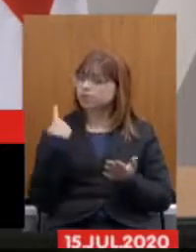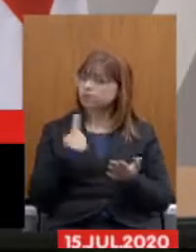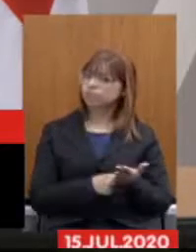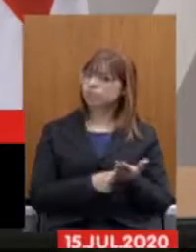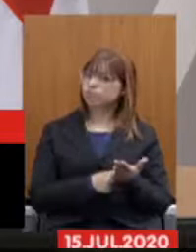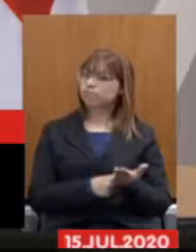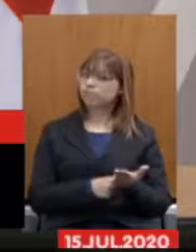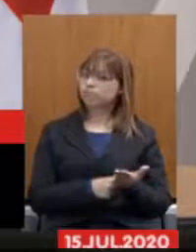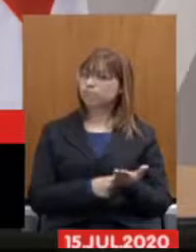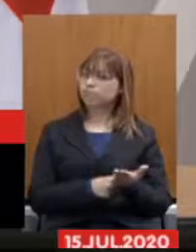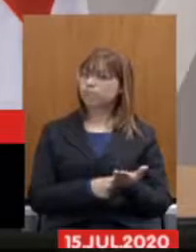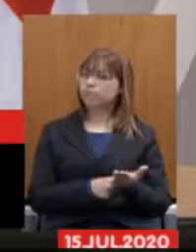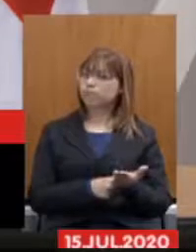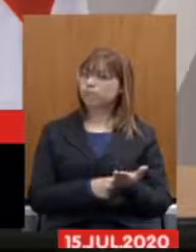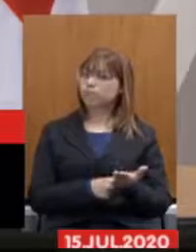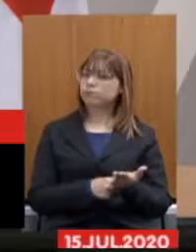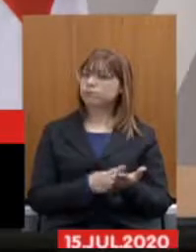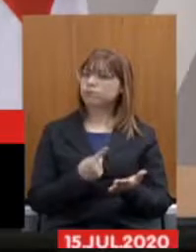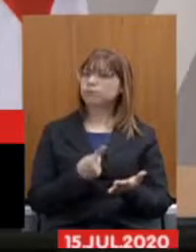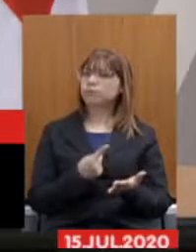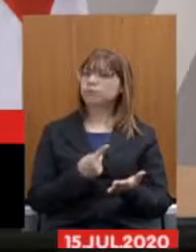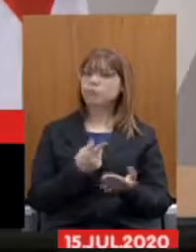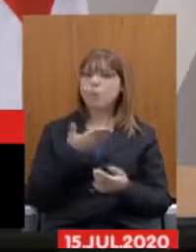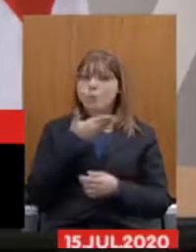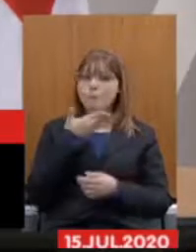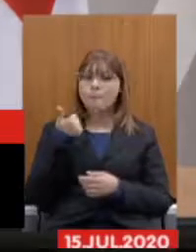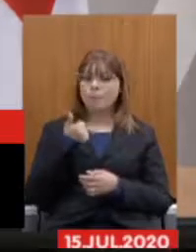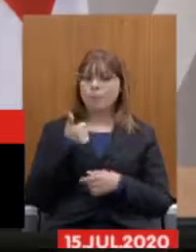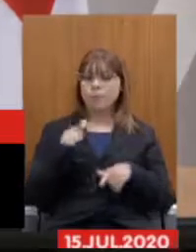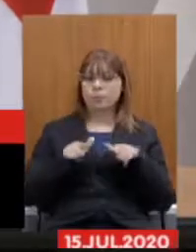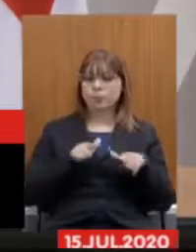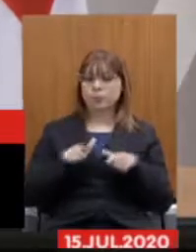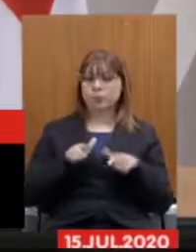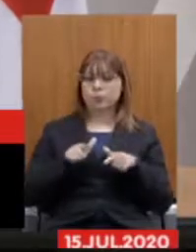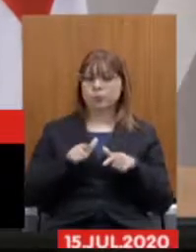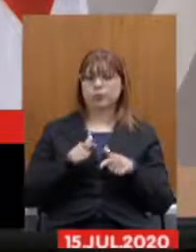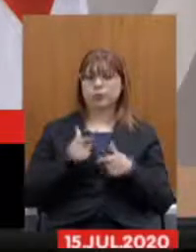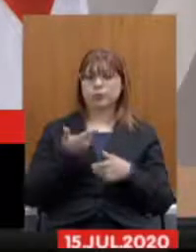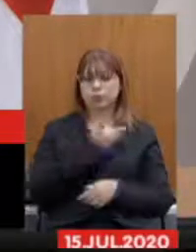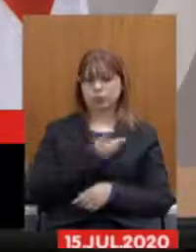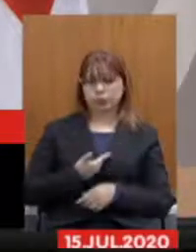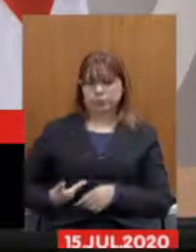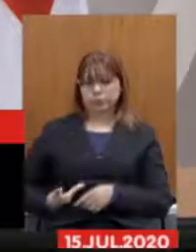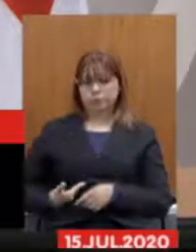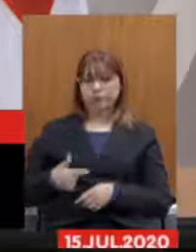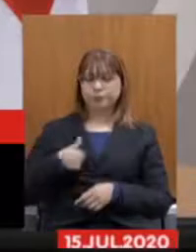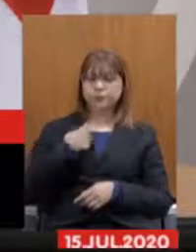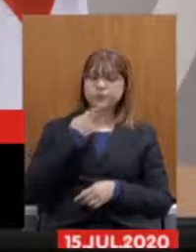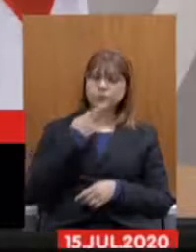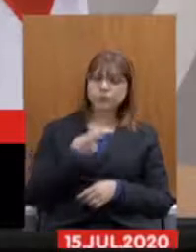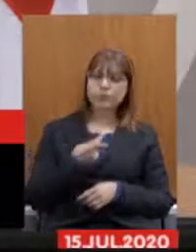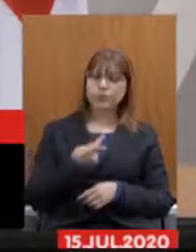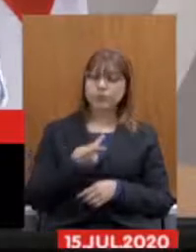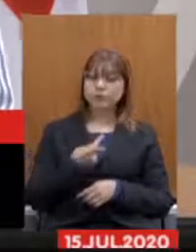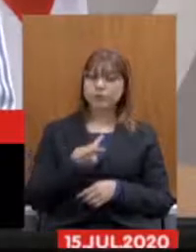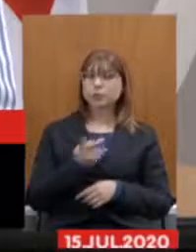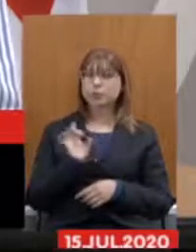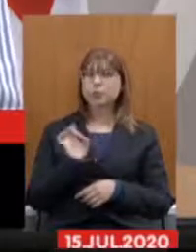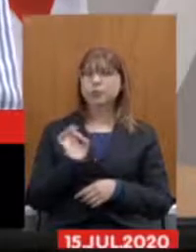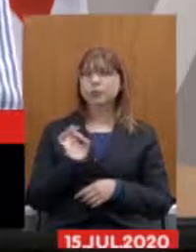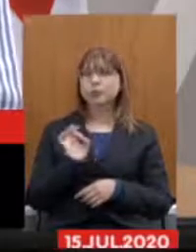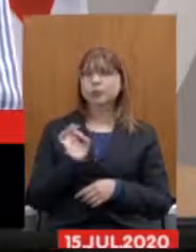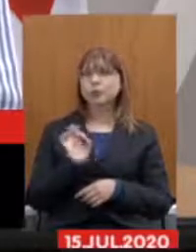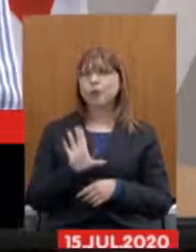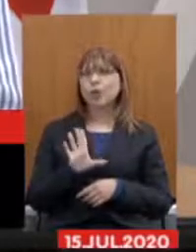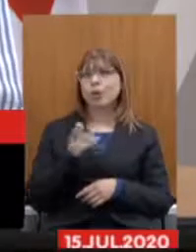o que é melhor para o serviço público e eu falo isso como não somente como